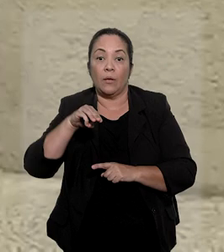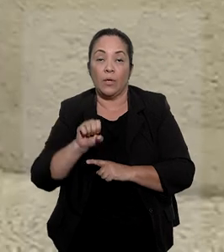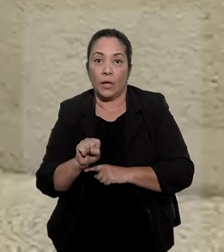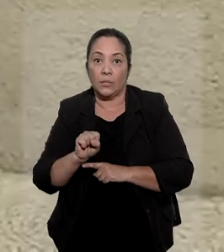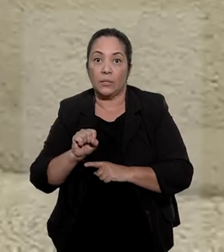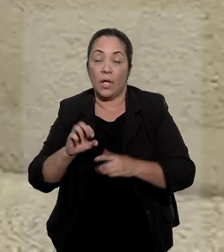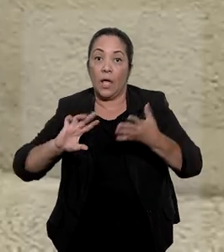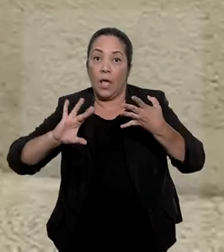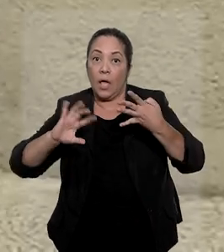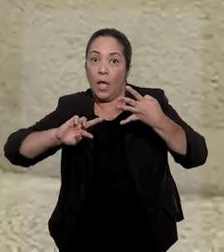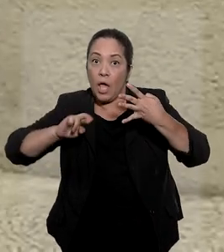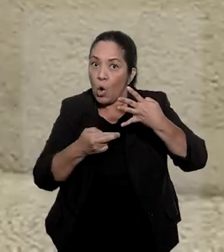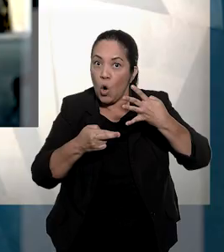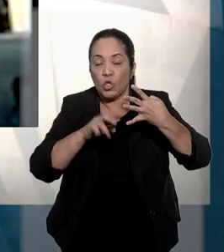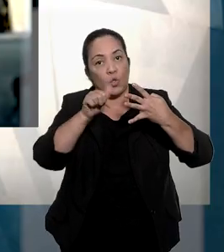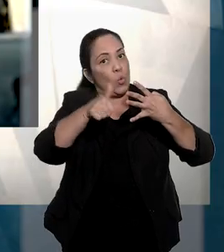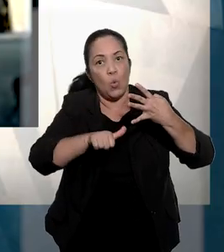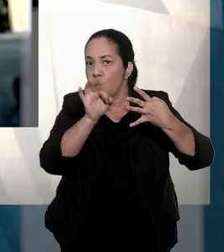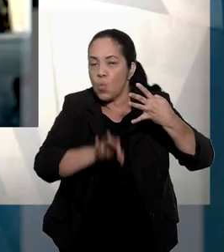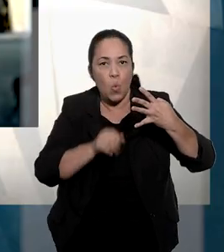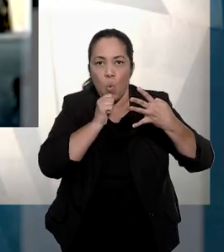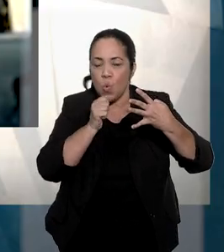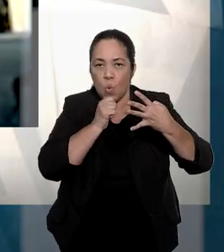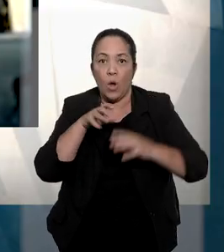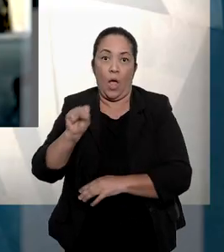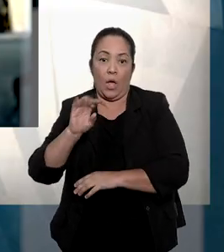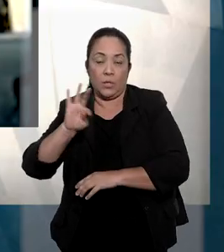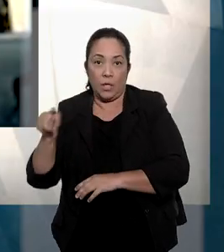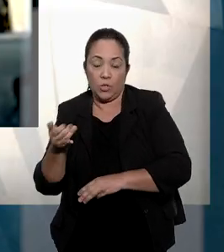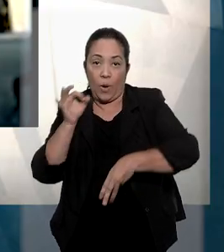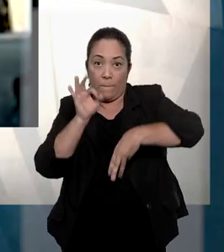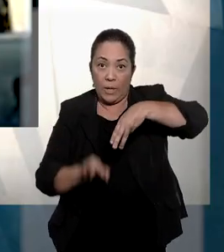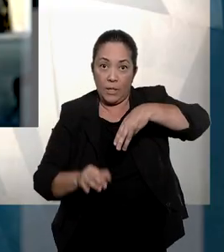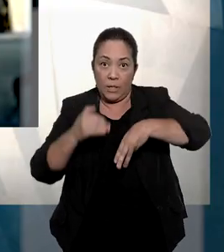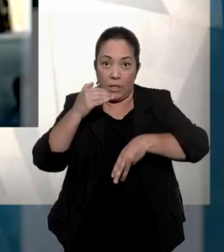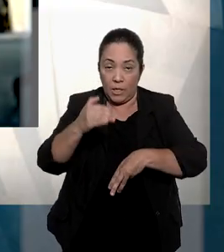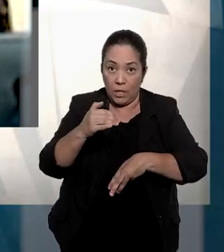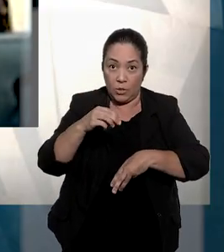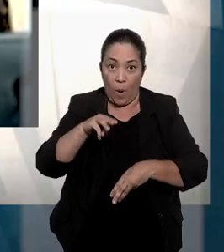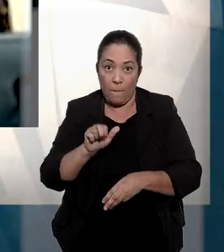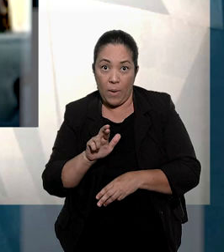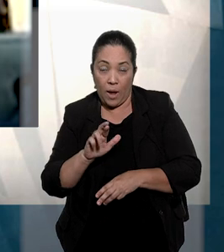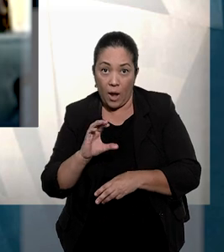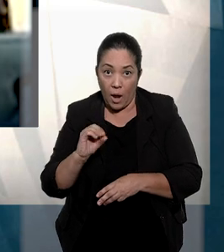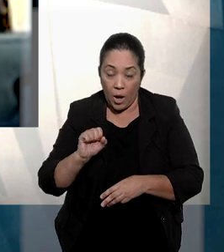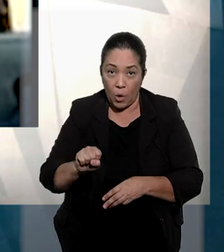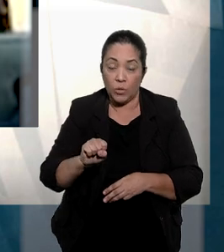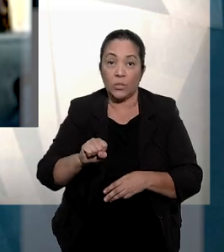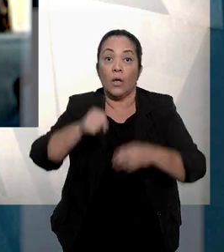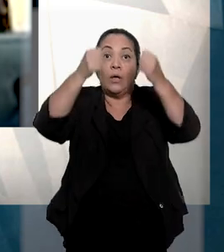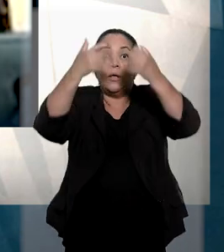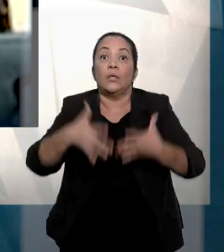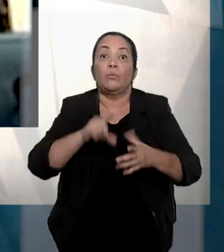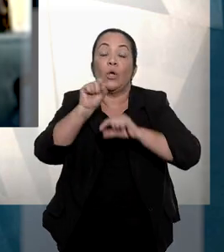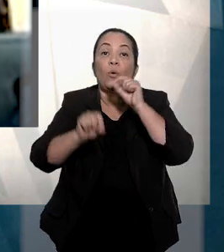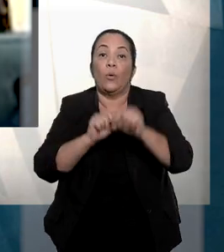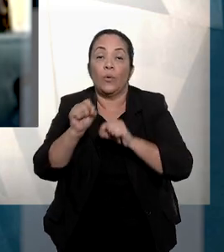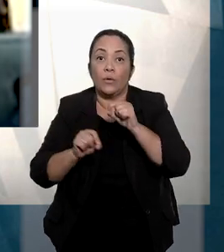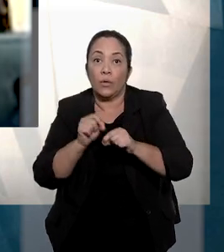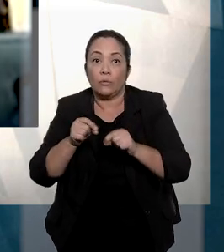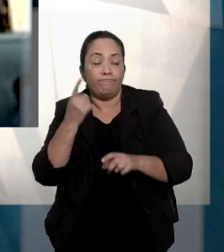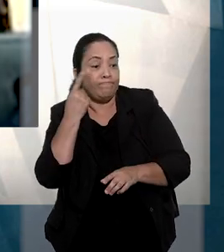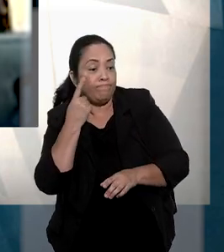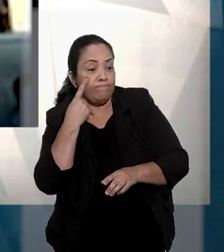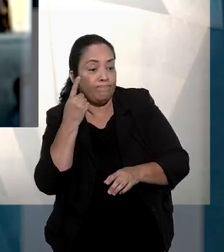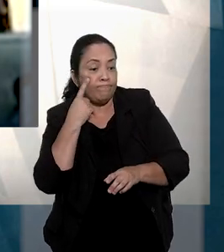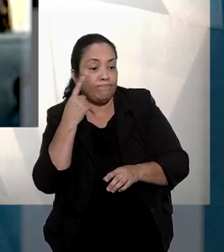recurso que ainda não foi julgado. No STJ, o ministro Marco Busi, relator do conflito de competência suscitado pela Oi,